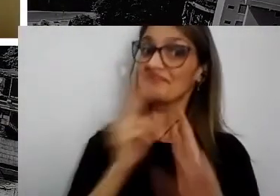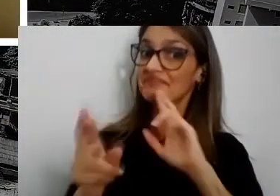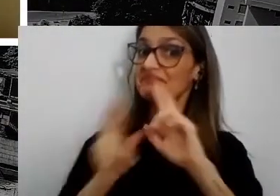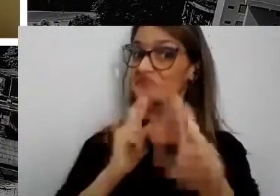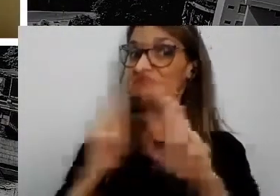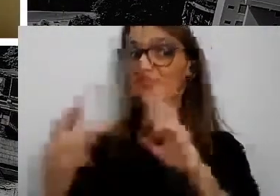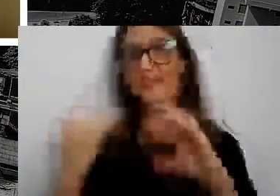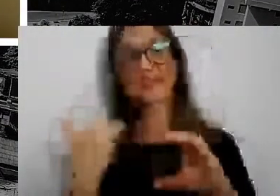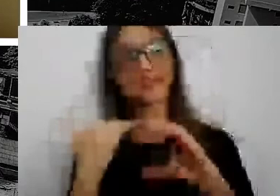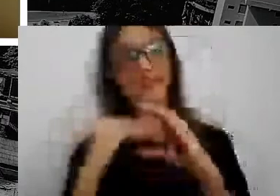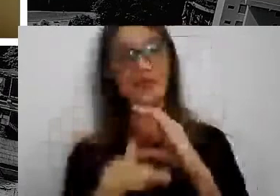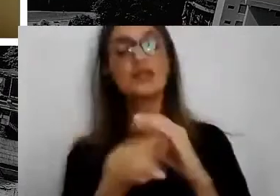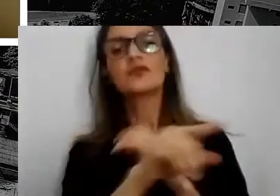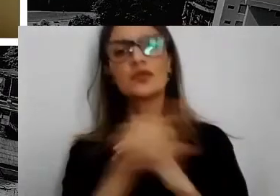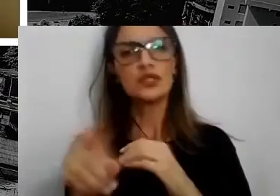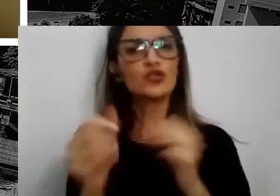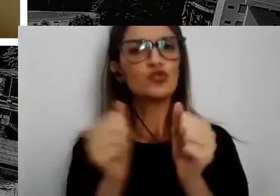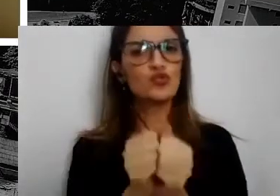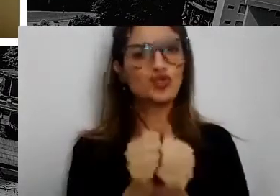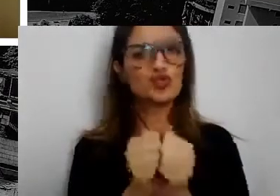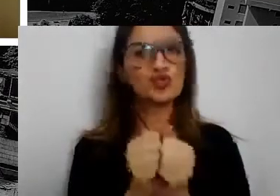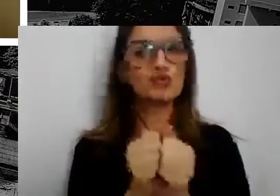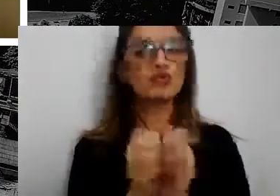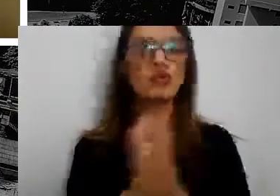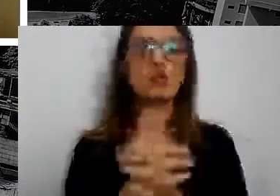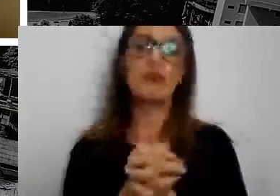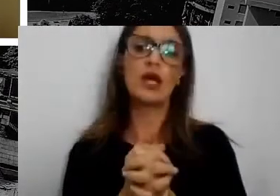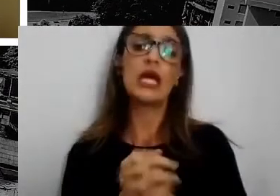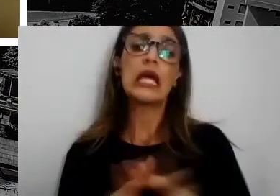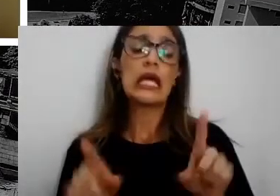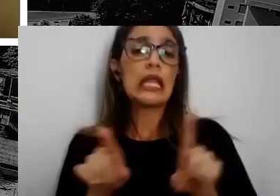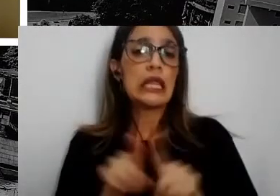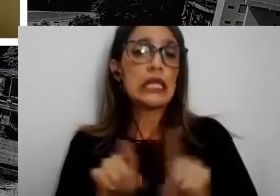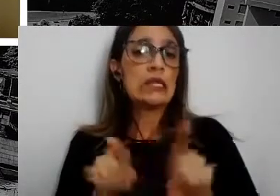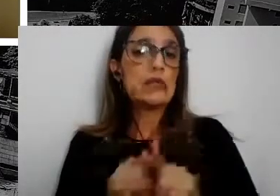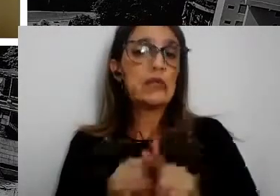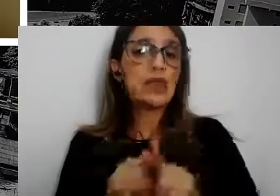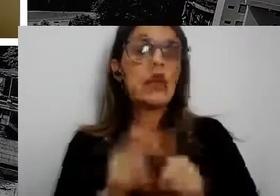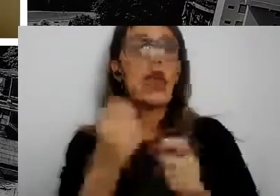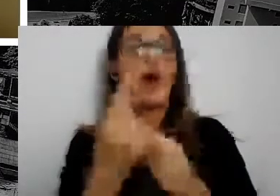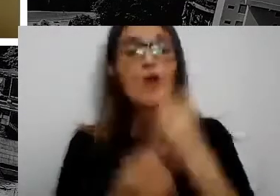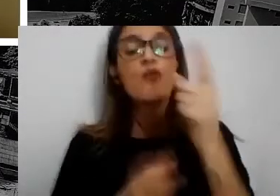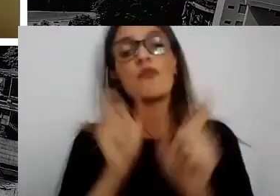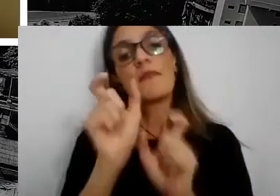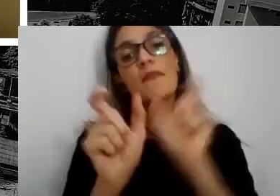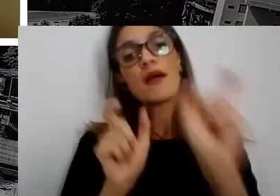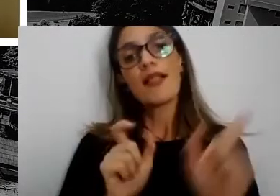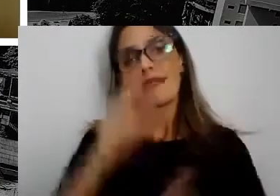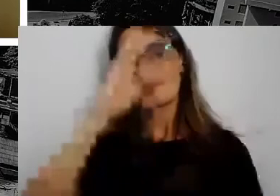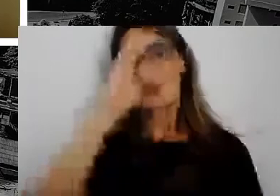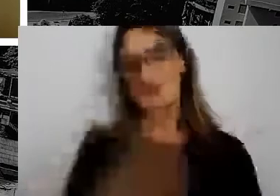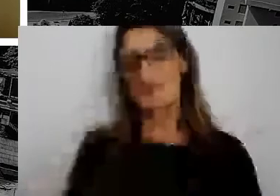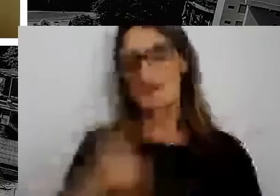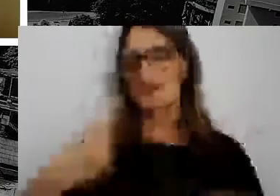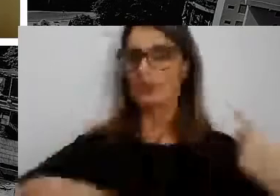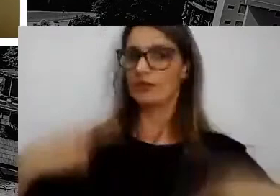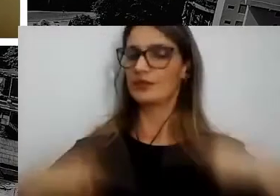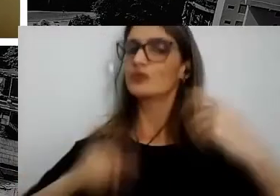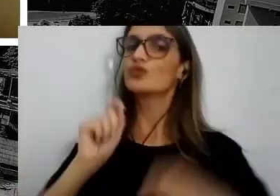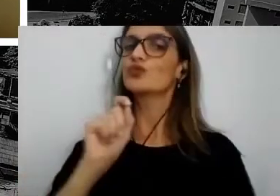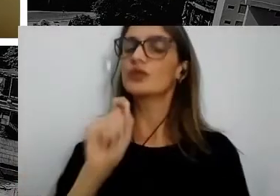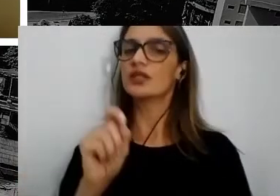agora conosco. e acho que destacar aqui, se a gente pode destacar algumas palavras-chave desse nosso debate, acho que é